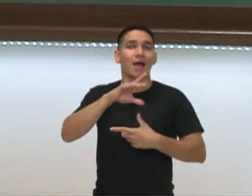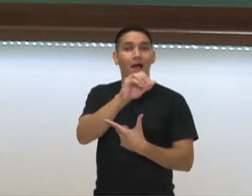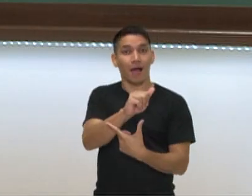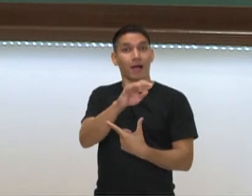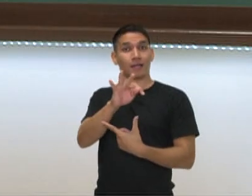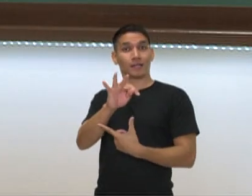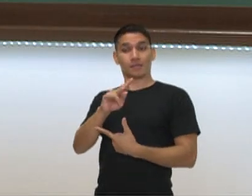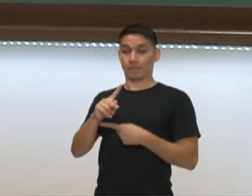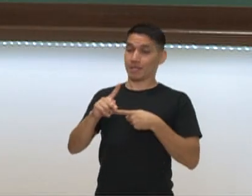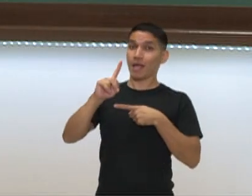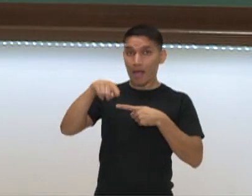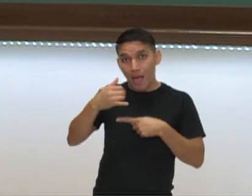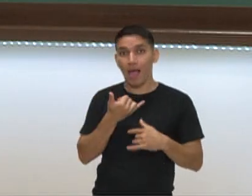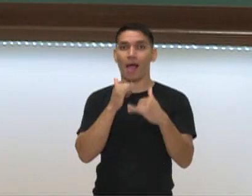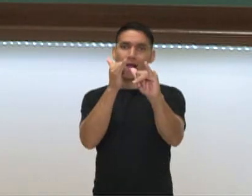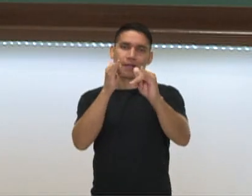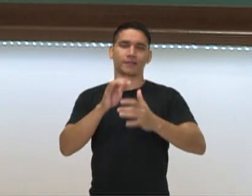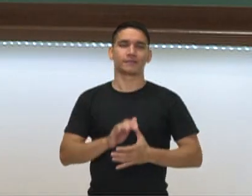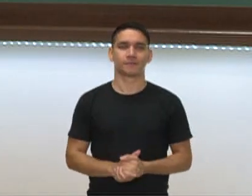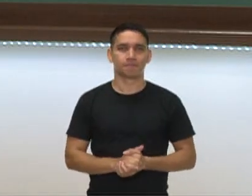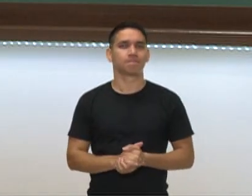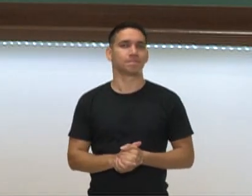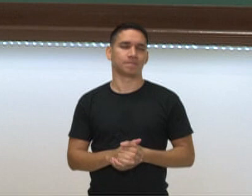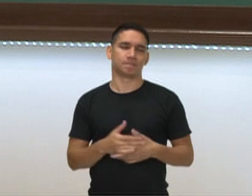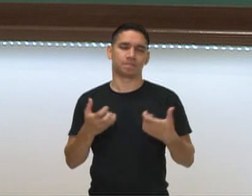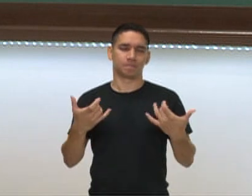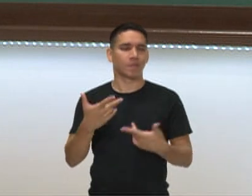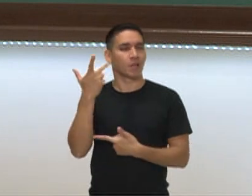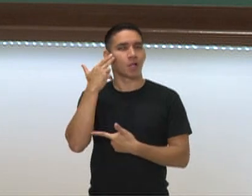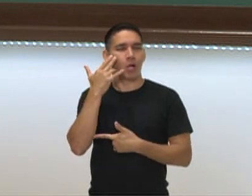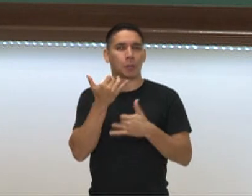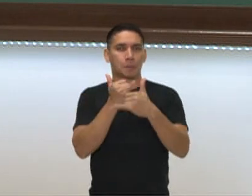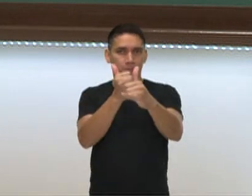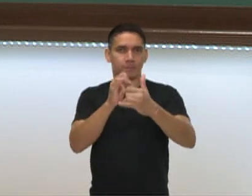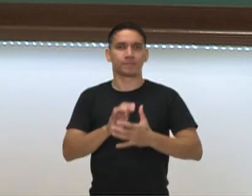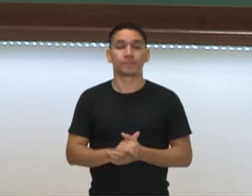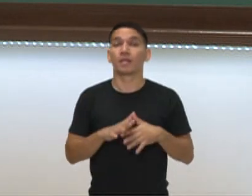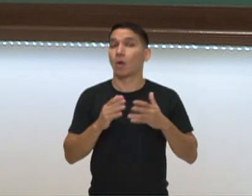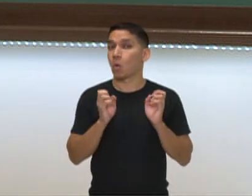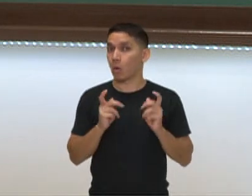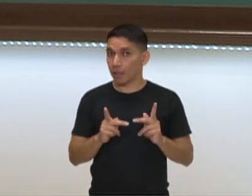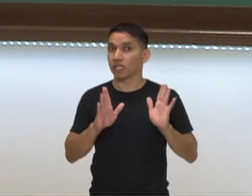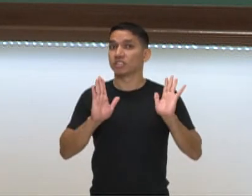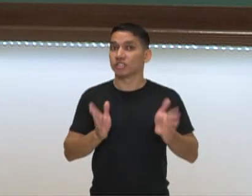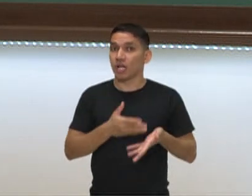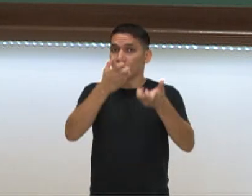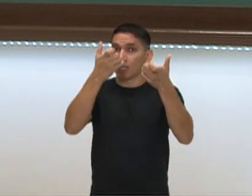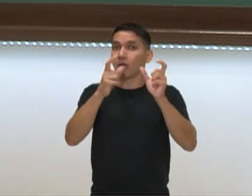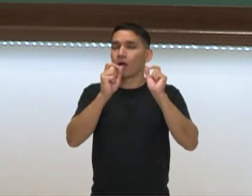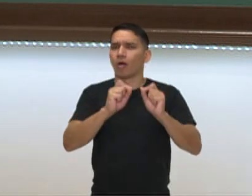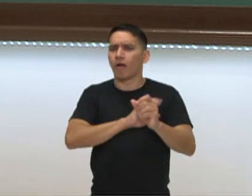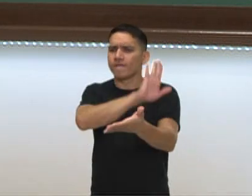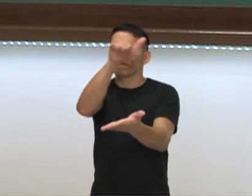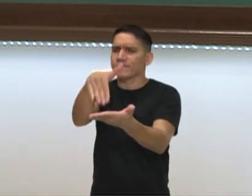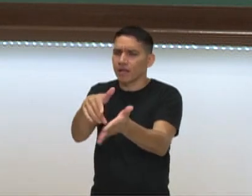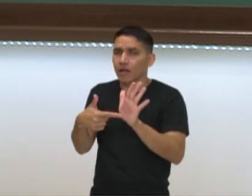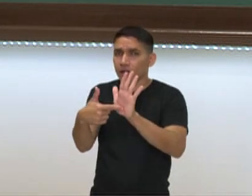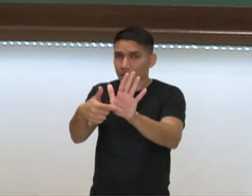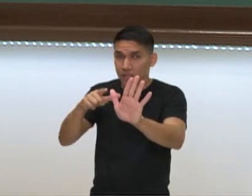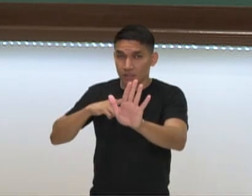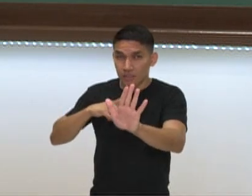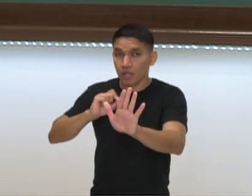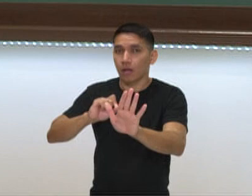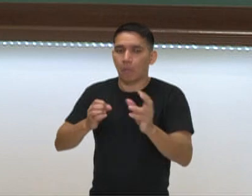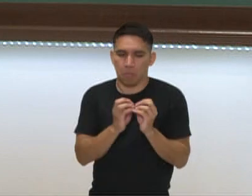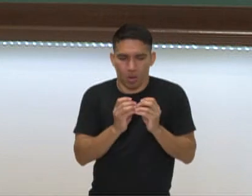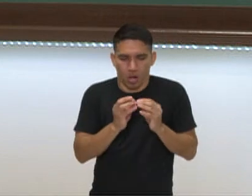que seria a energia, adenosina, terfosfato, como forma de energia. Beleza, conforme o produto final dessa fermentação,